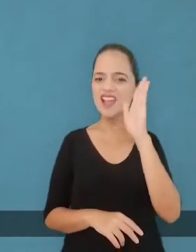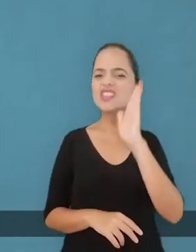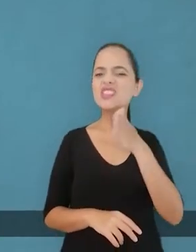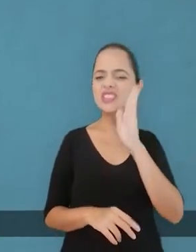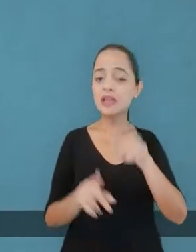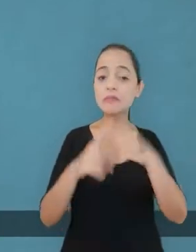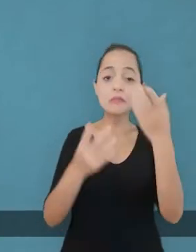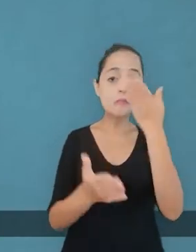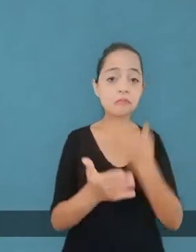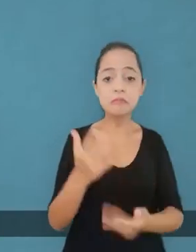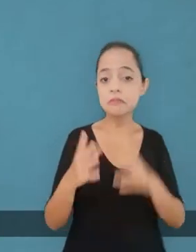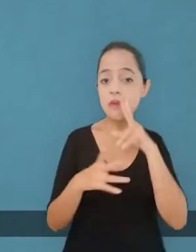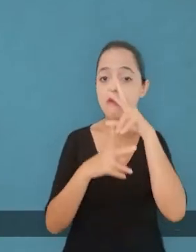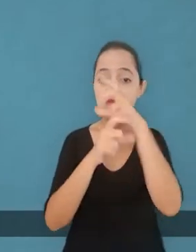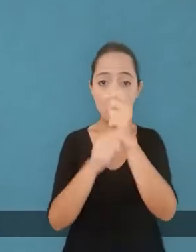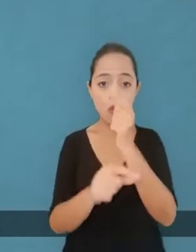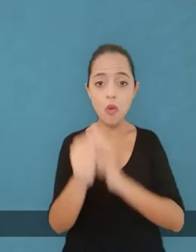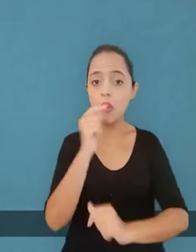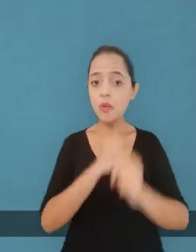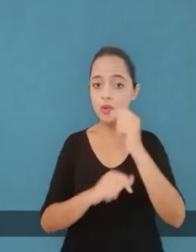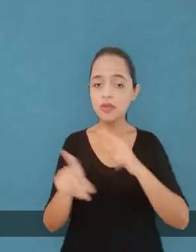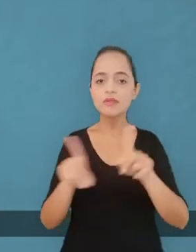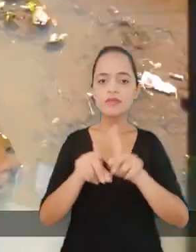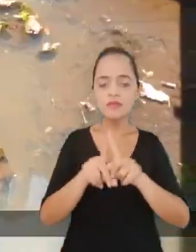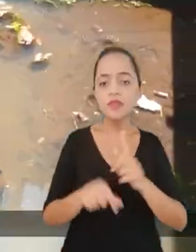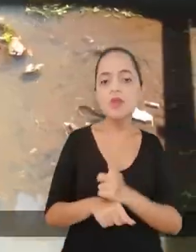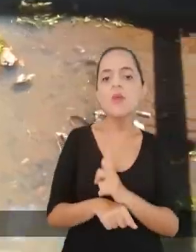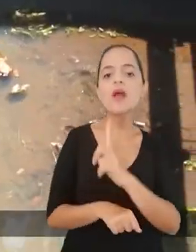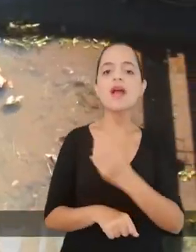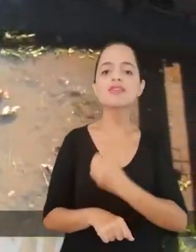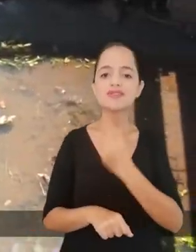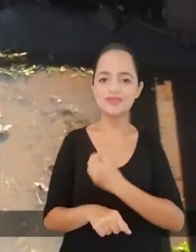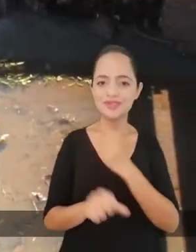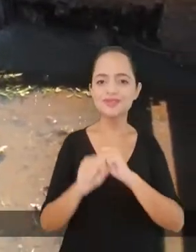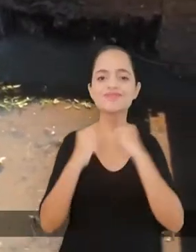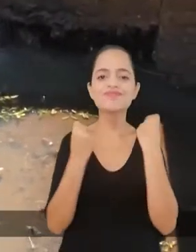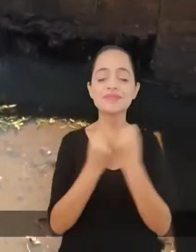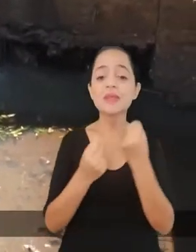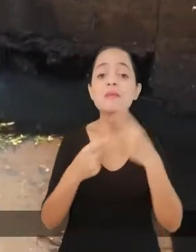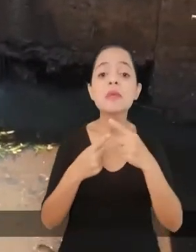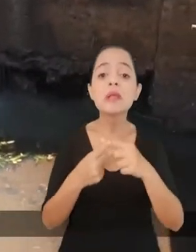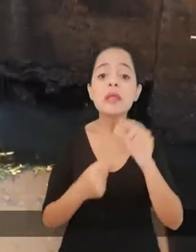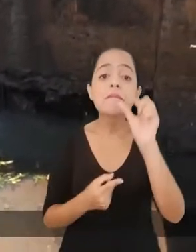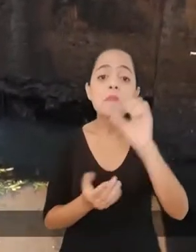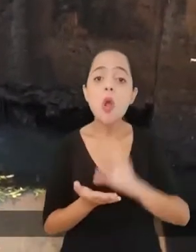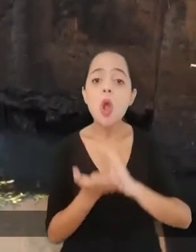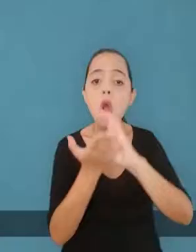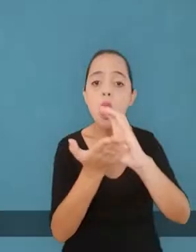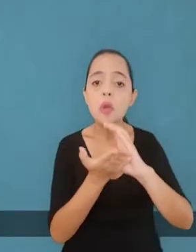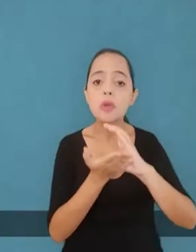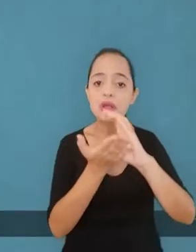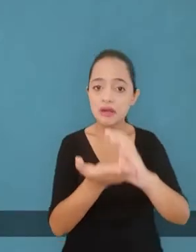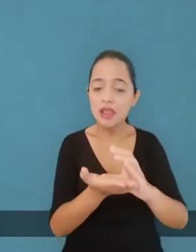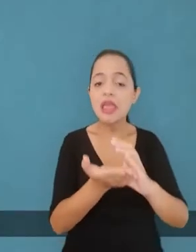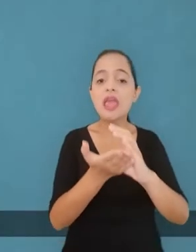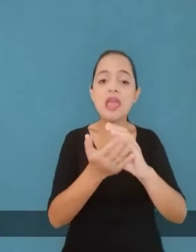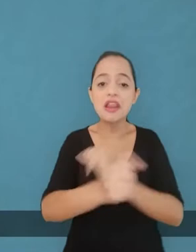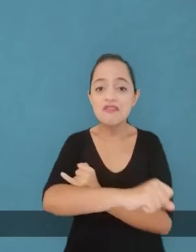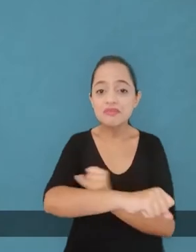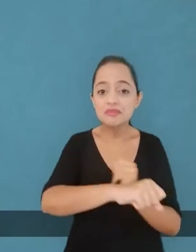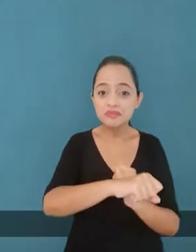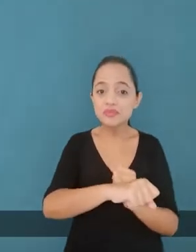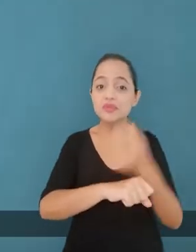Goiás, perdeu força econômica e qualidade de vida. Pouco investimento em infraestrutura, turismo e cultura sem